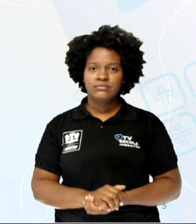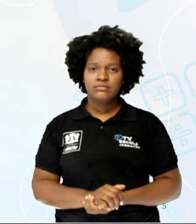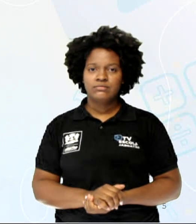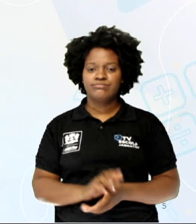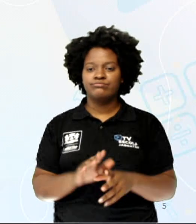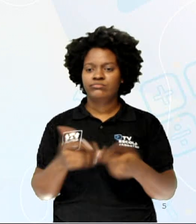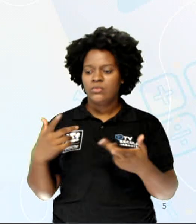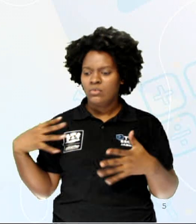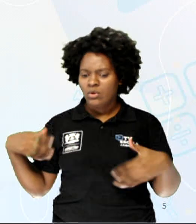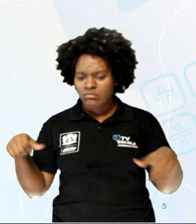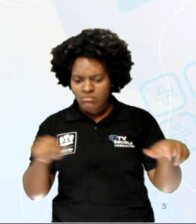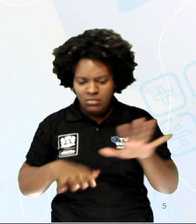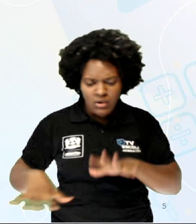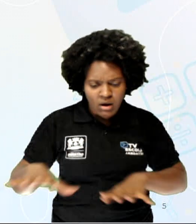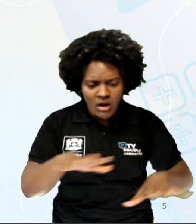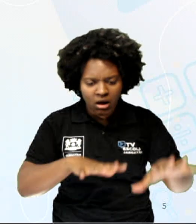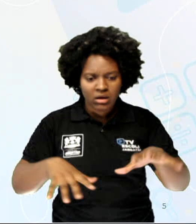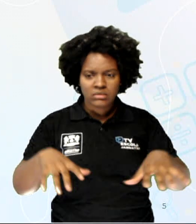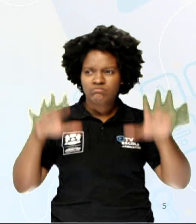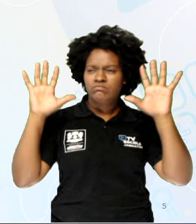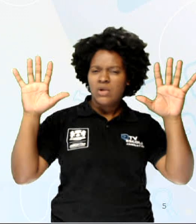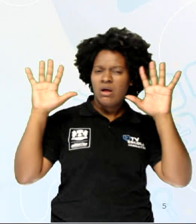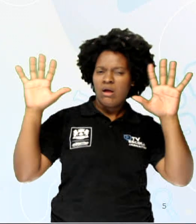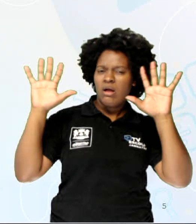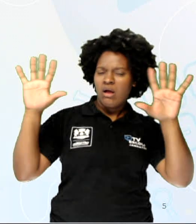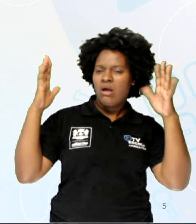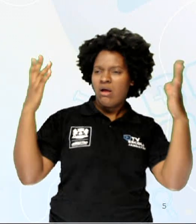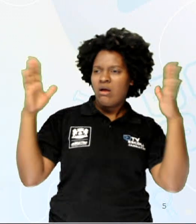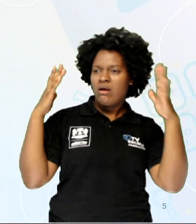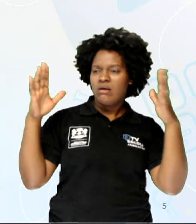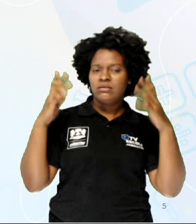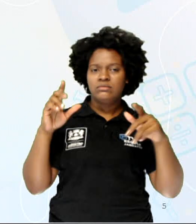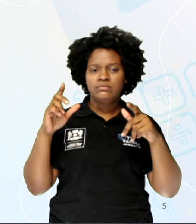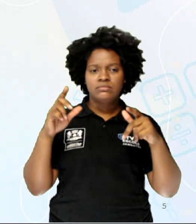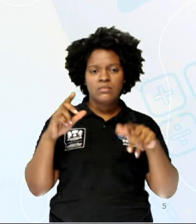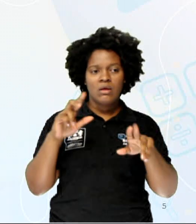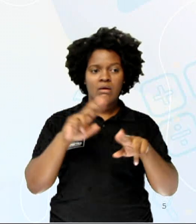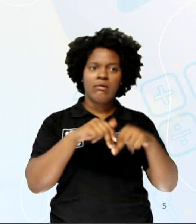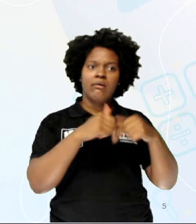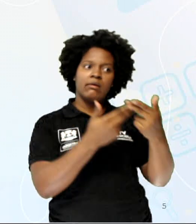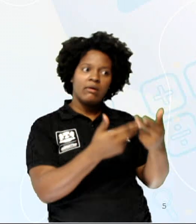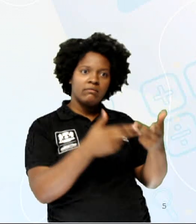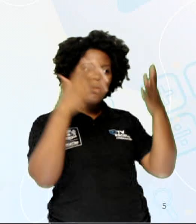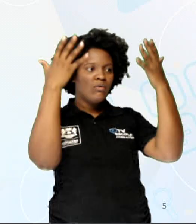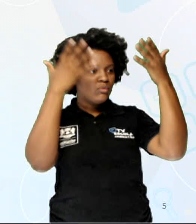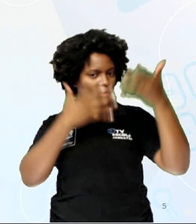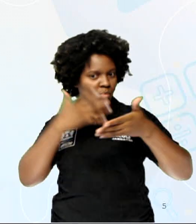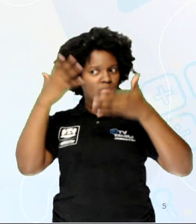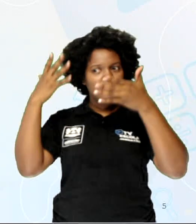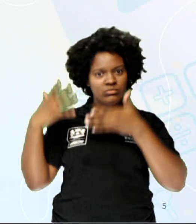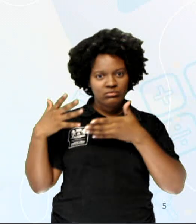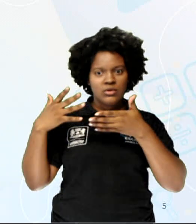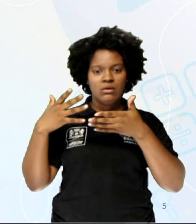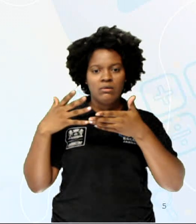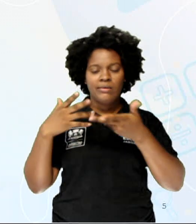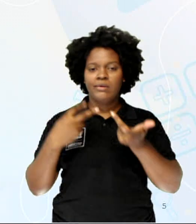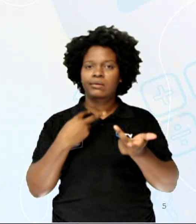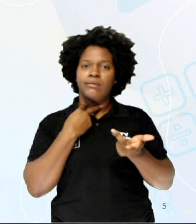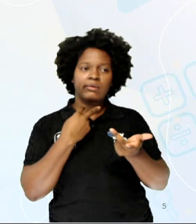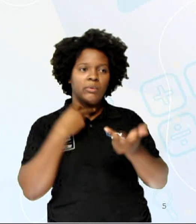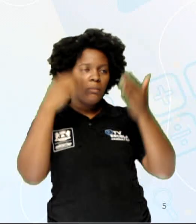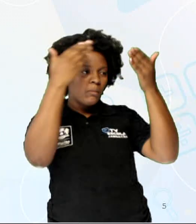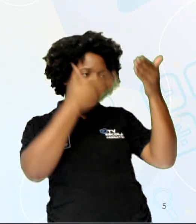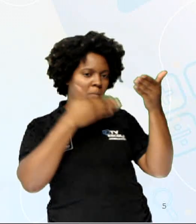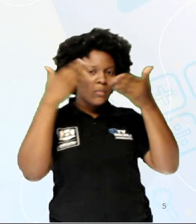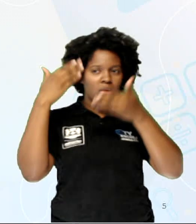Em toda parte, havia manifestações. Pró e contra o véu. Véu, véu, véu, véu. Liberdade, liberdade,